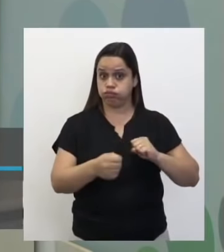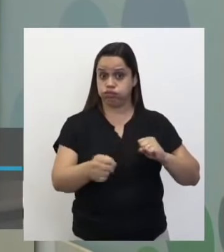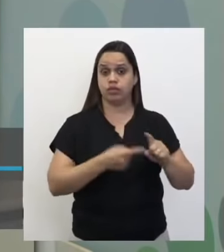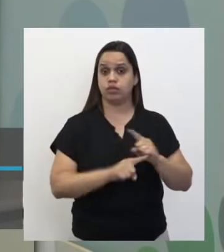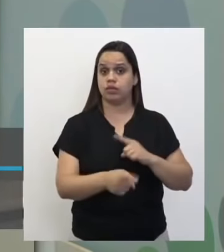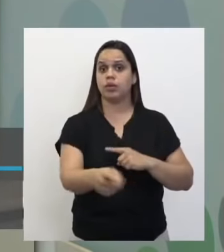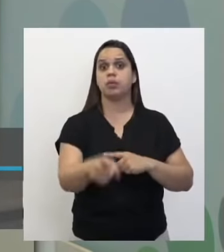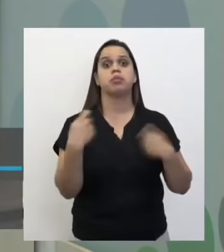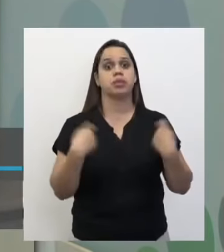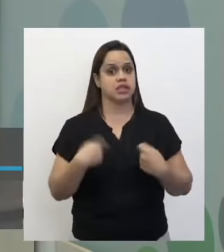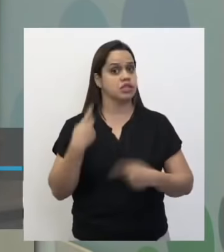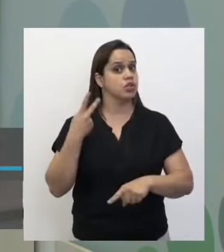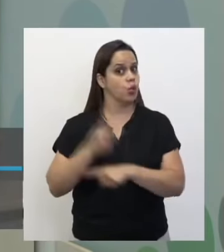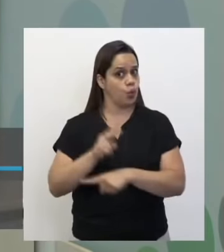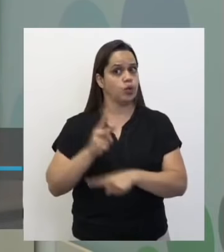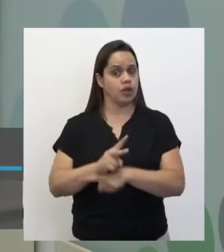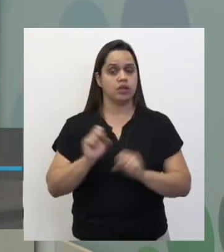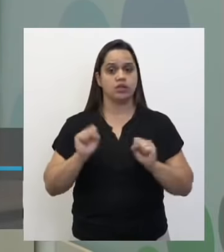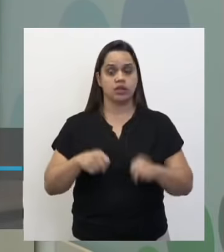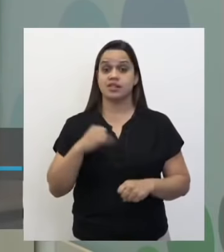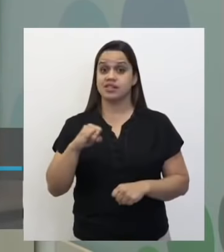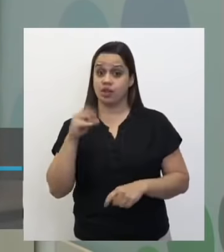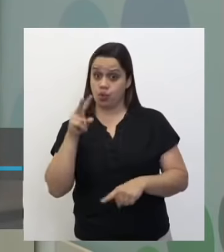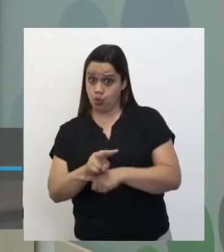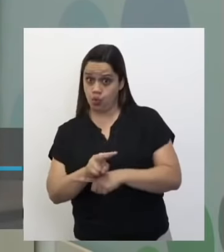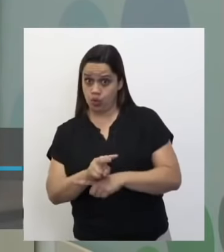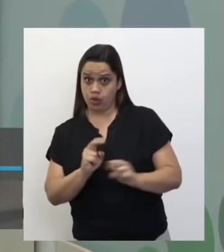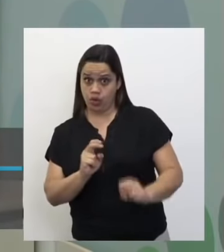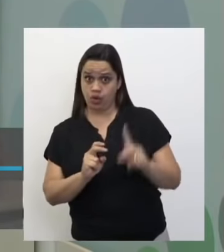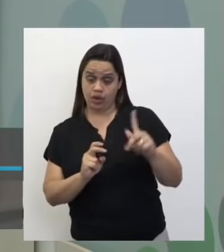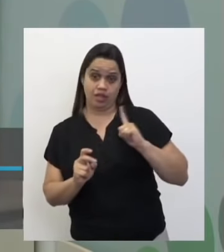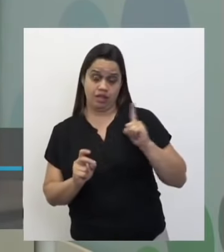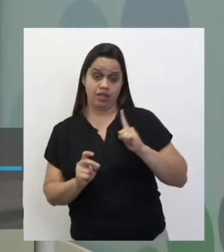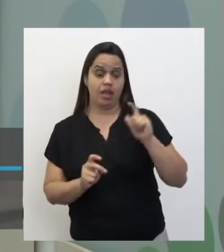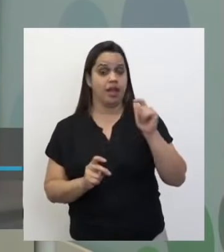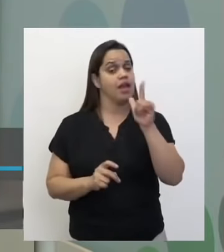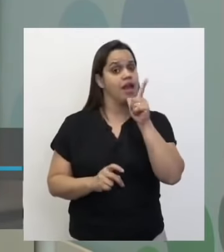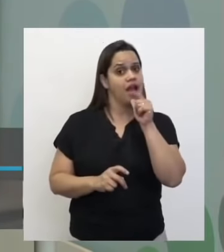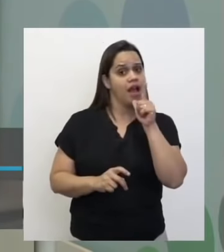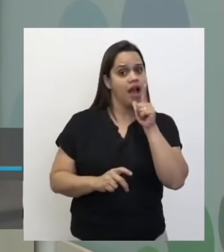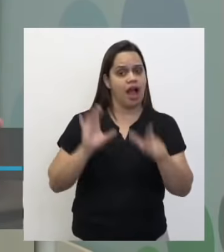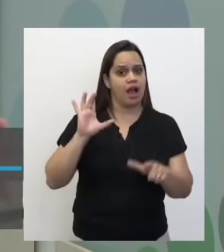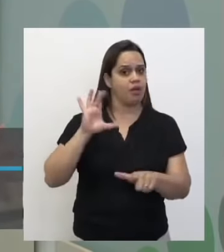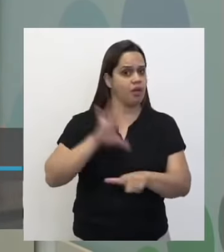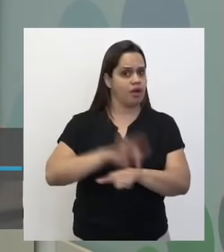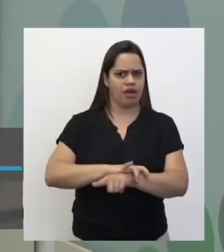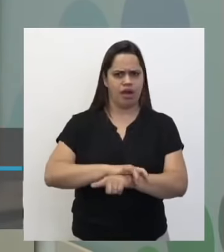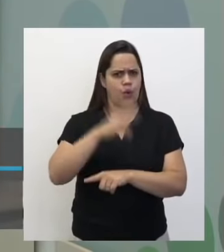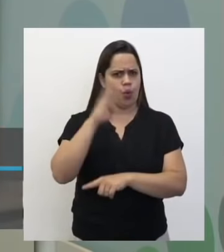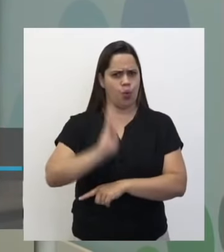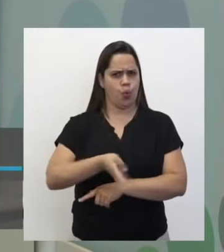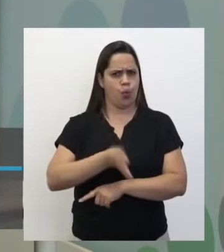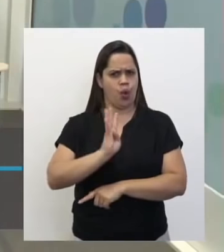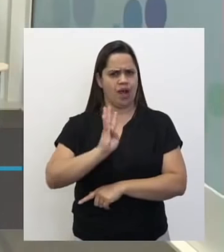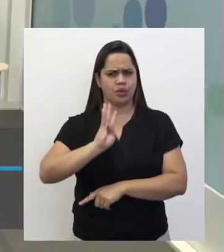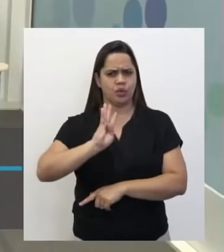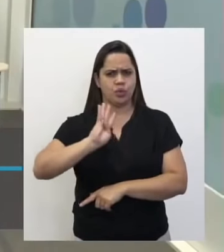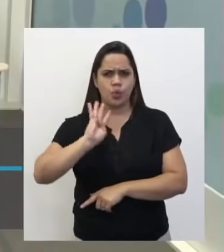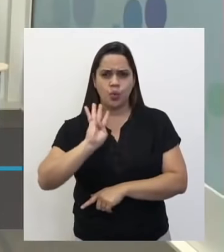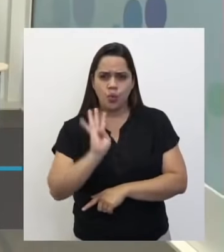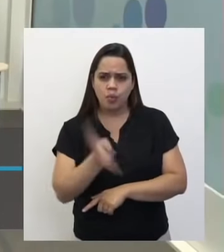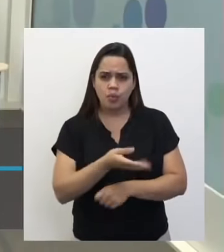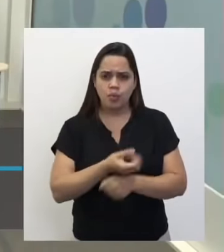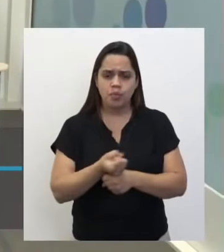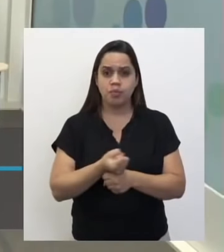preservado aí. Se ficar preservado, nós temos água aí garantida para a população por 4 mil anos, né professora? Exatamente,